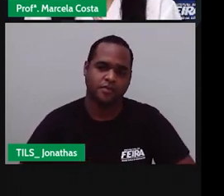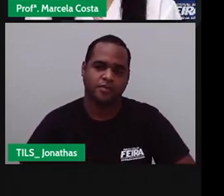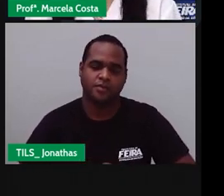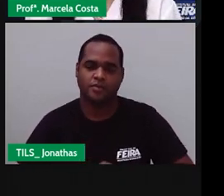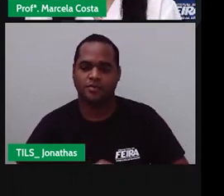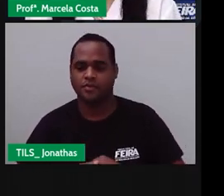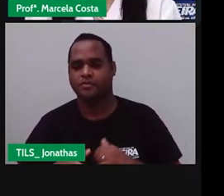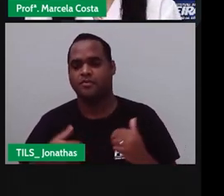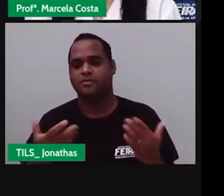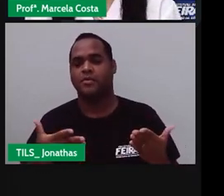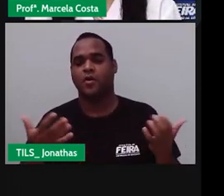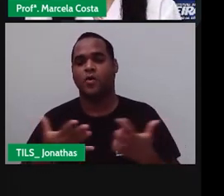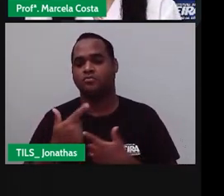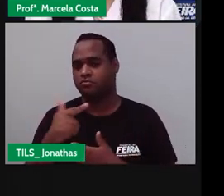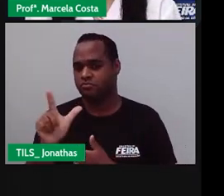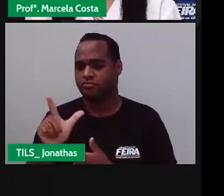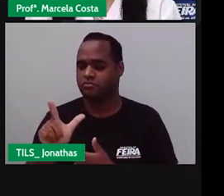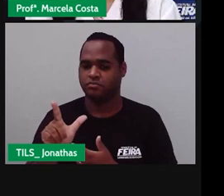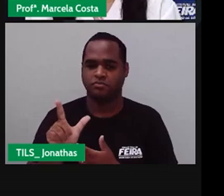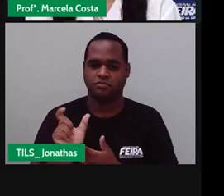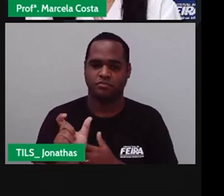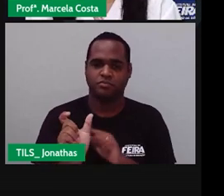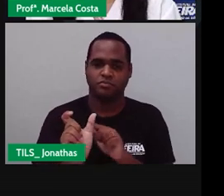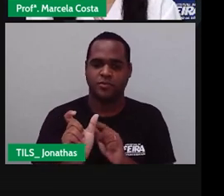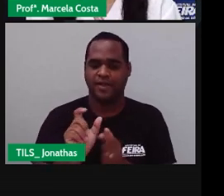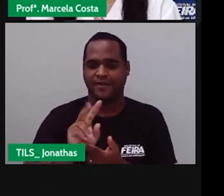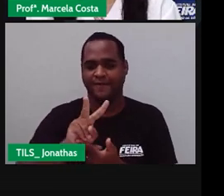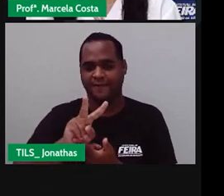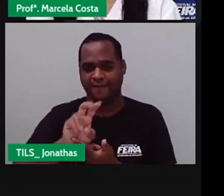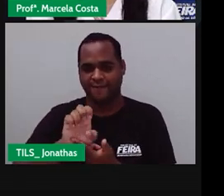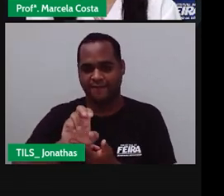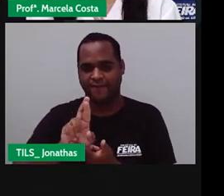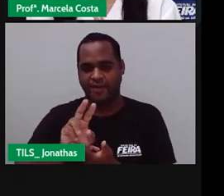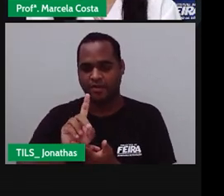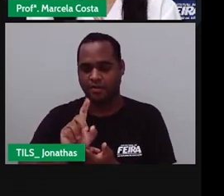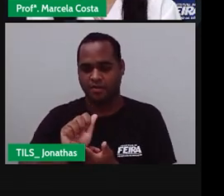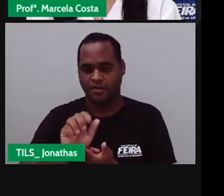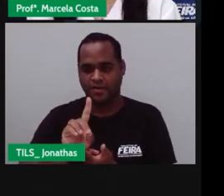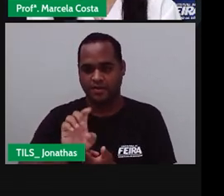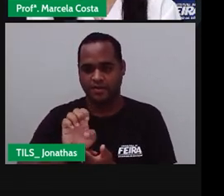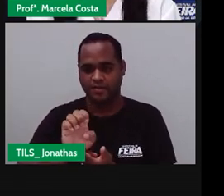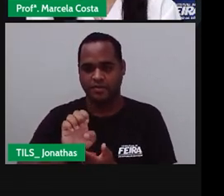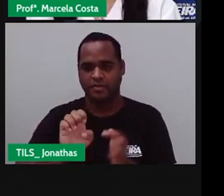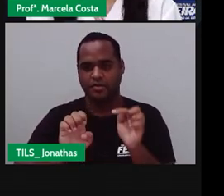Agora vamos escrever outra Ó Verdade